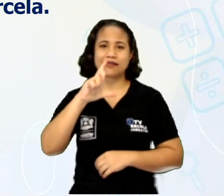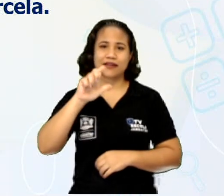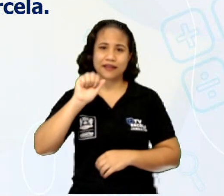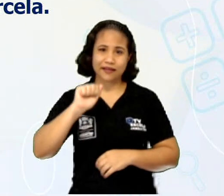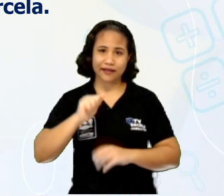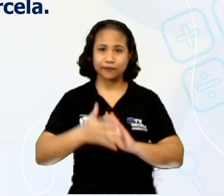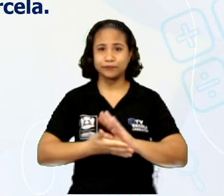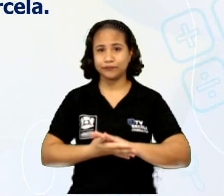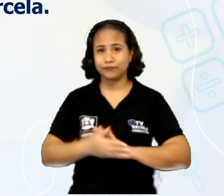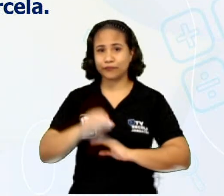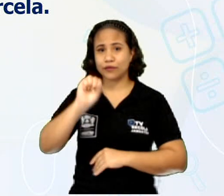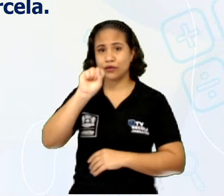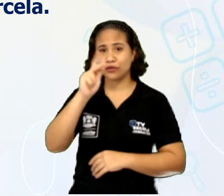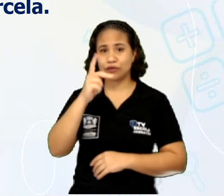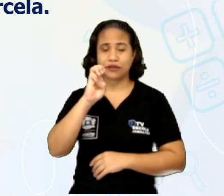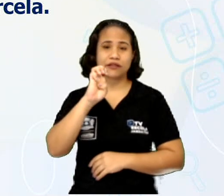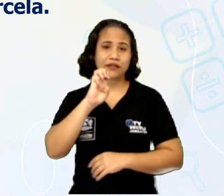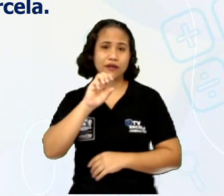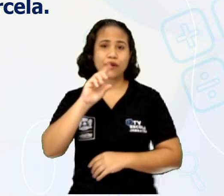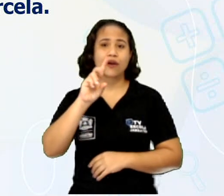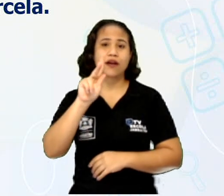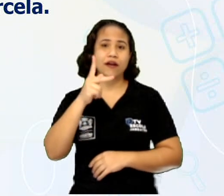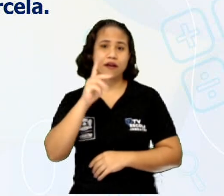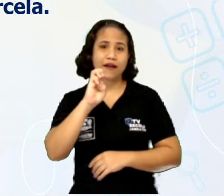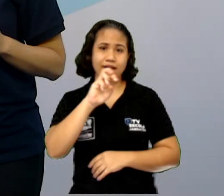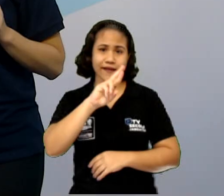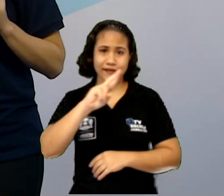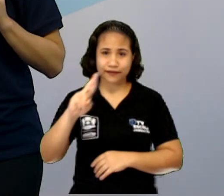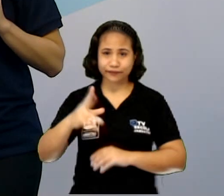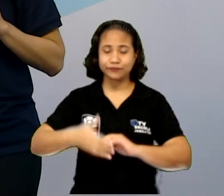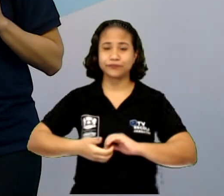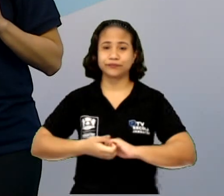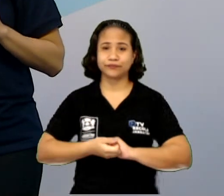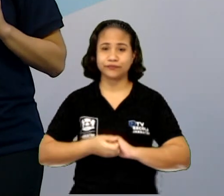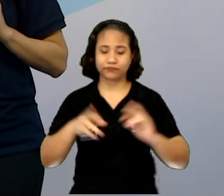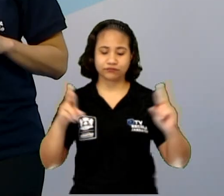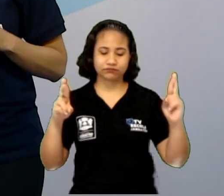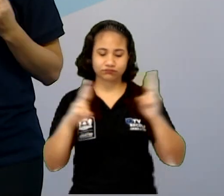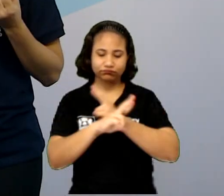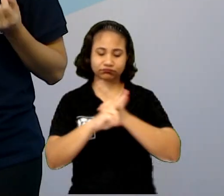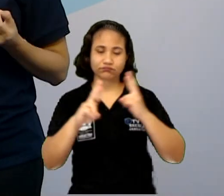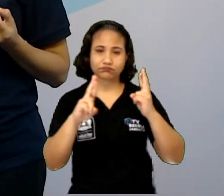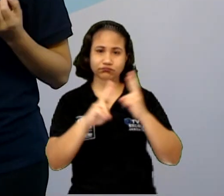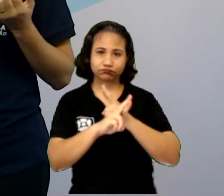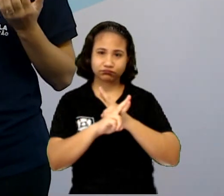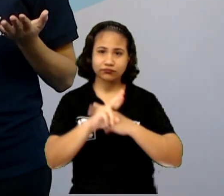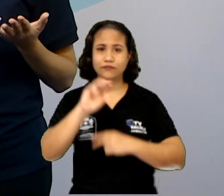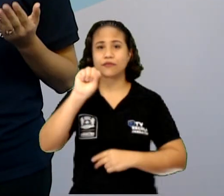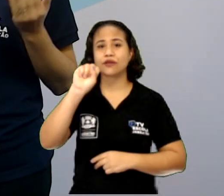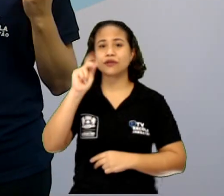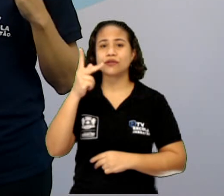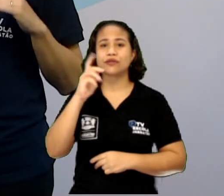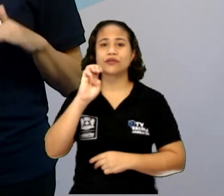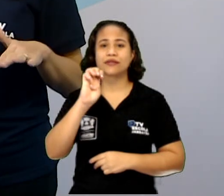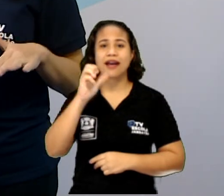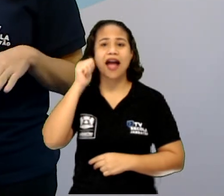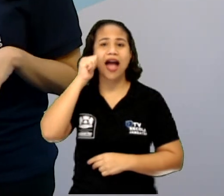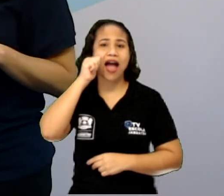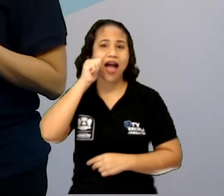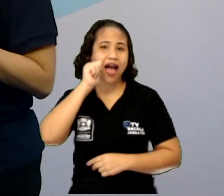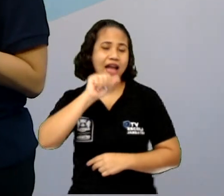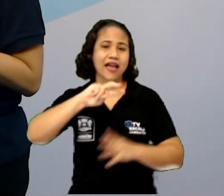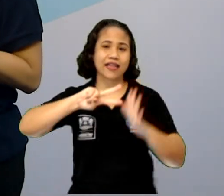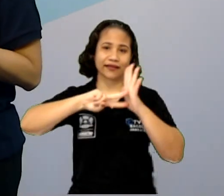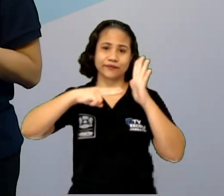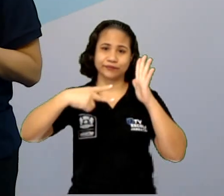e her. Daughter, filha, a gente relaciona com o pronome she, ela. Consequentemente,